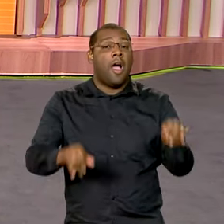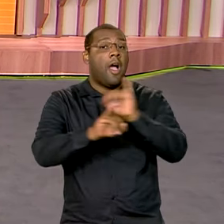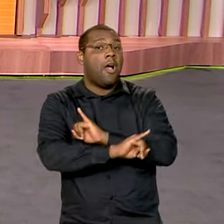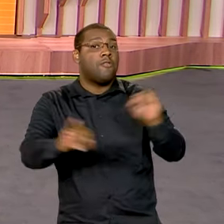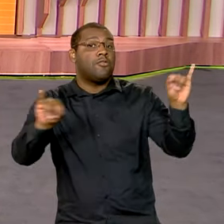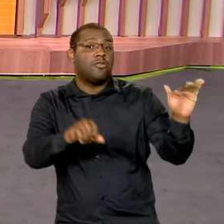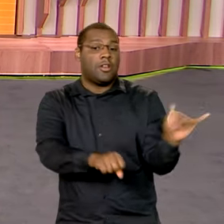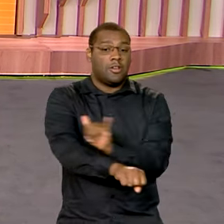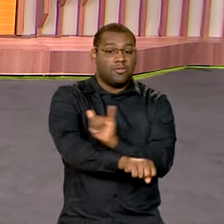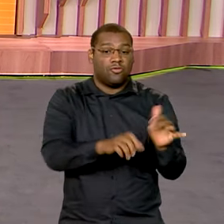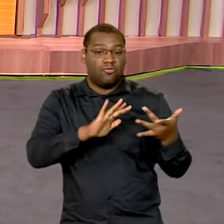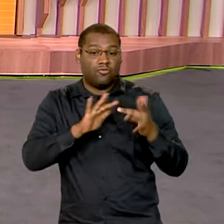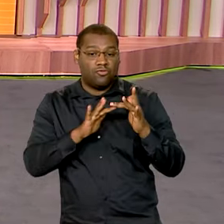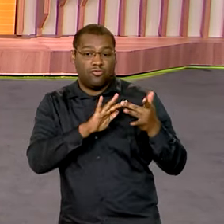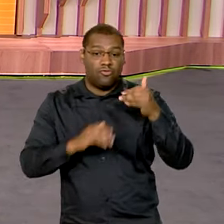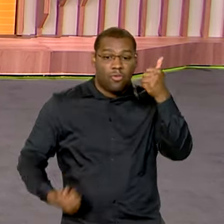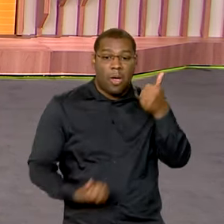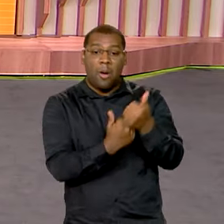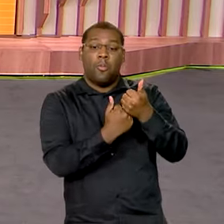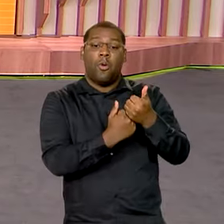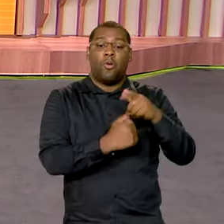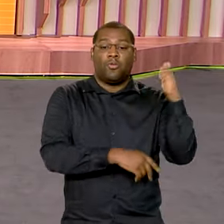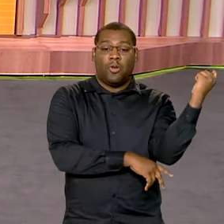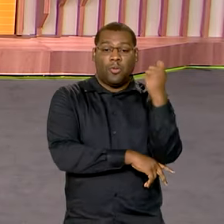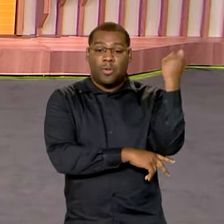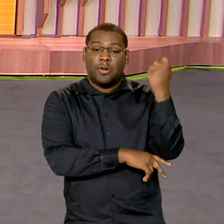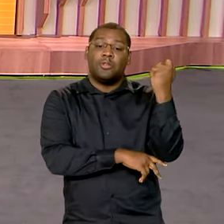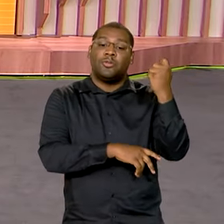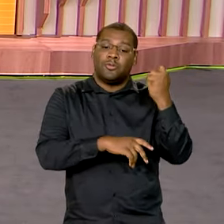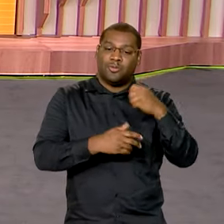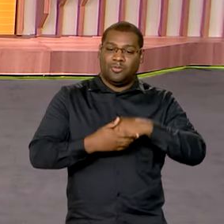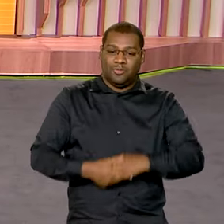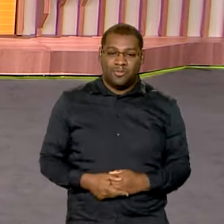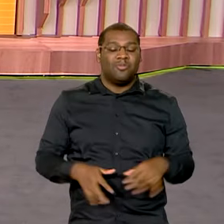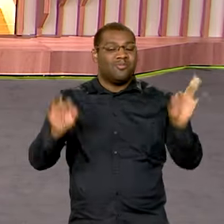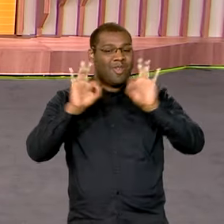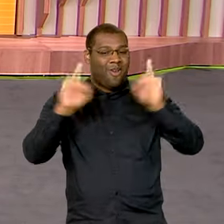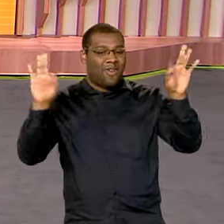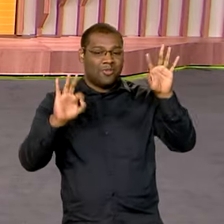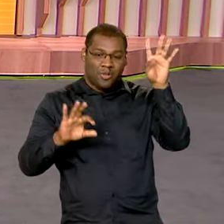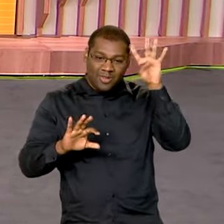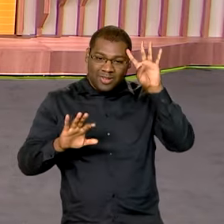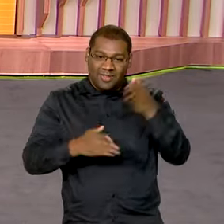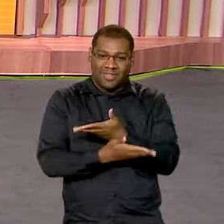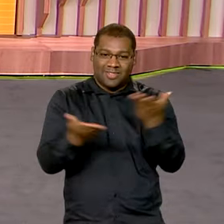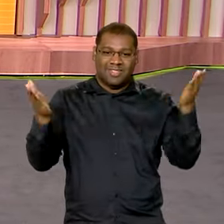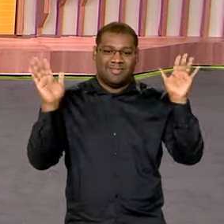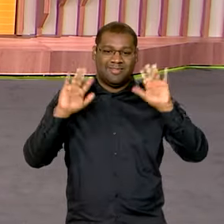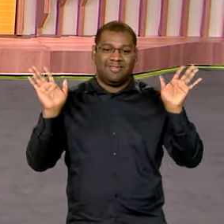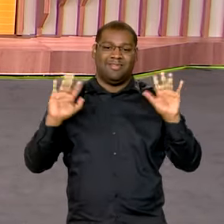novas medidas de apoio aos gaúchos e reconstrução do Estado. Uma ótima quarta-feira para você. Tchau!